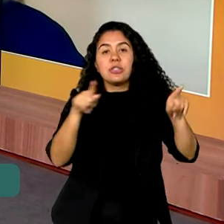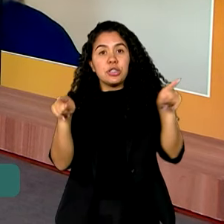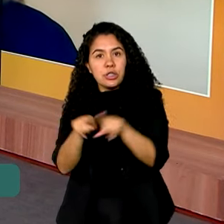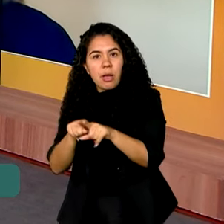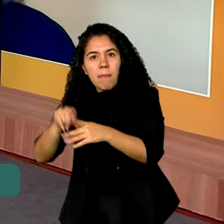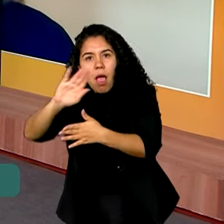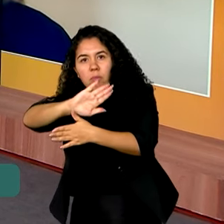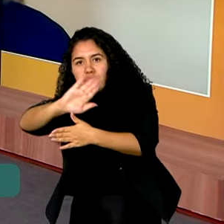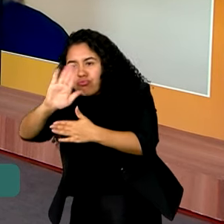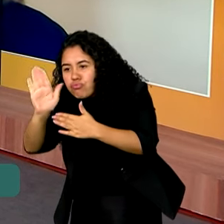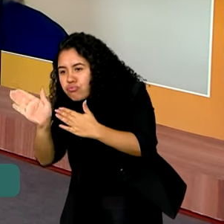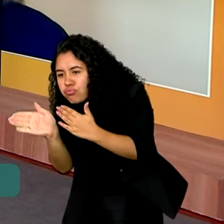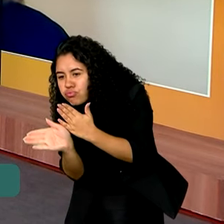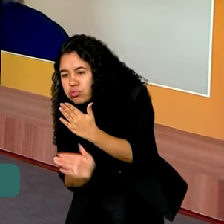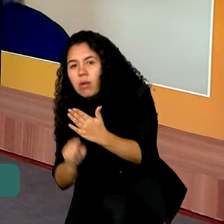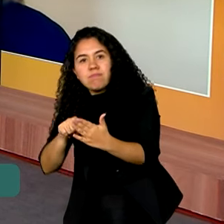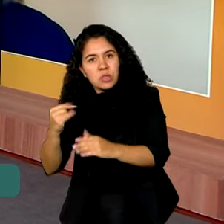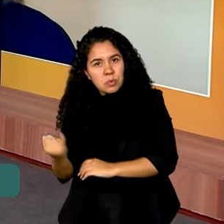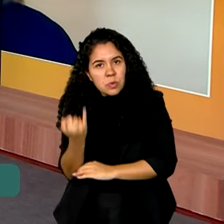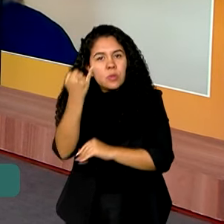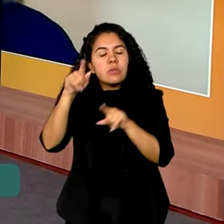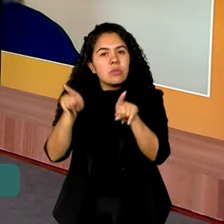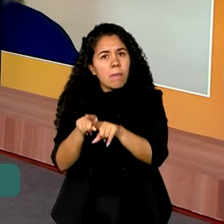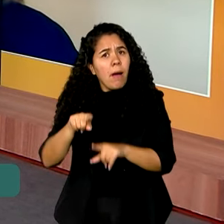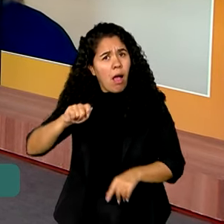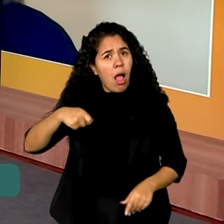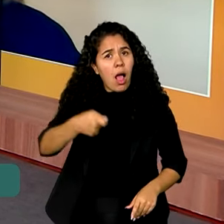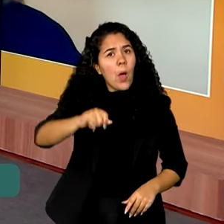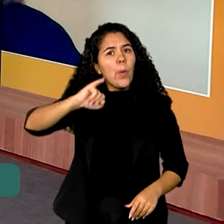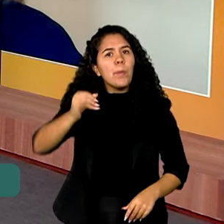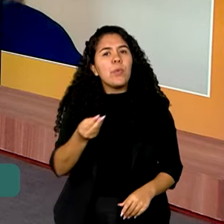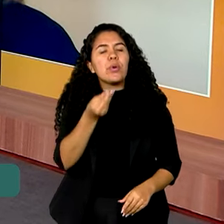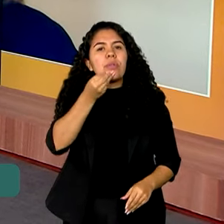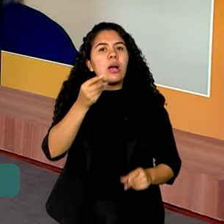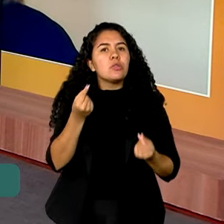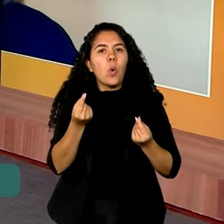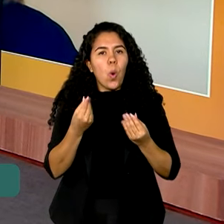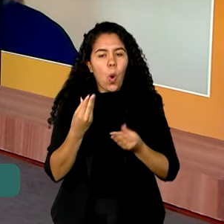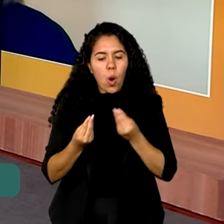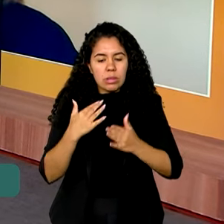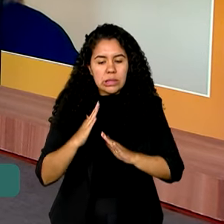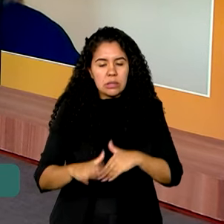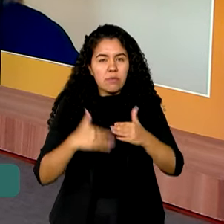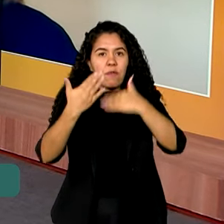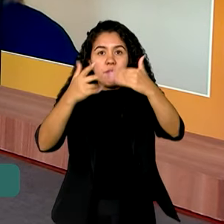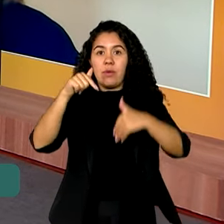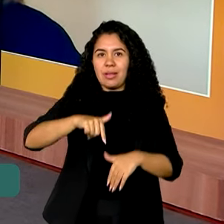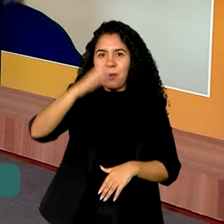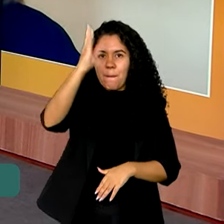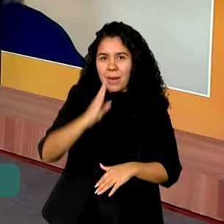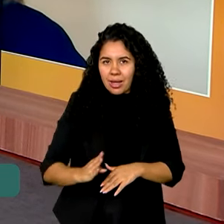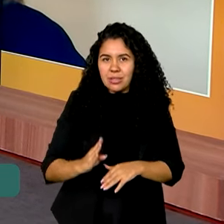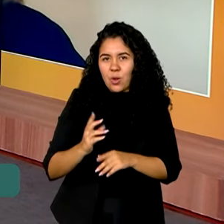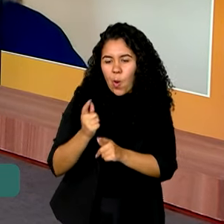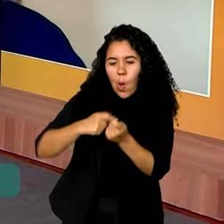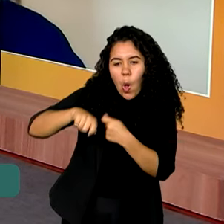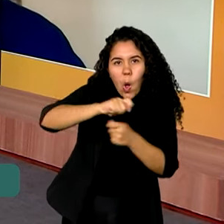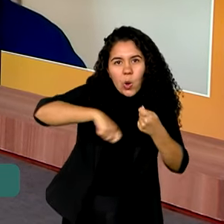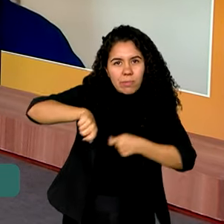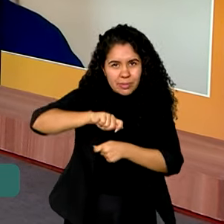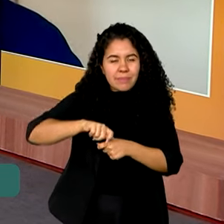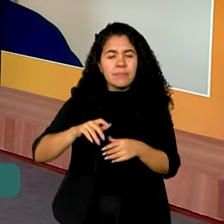ambiental do planeta, ao mesmo tempo é uma oportunidade de desenvolvimento econômico para o Brasil. A senhora até comentou isso agora há pouco, né?